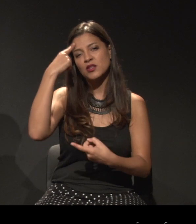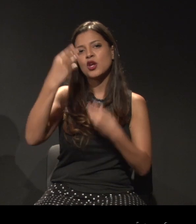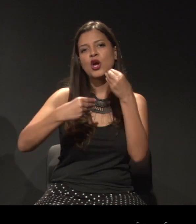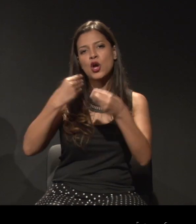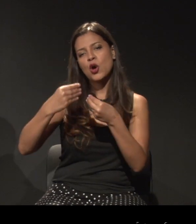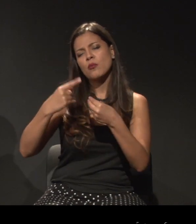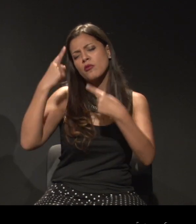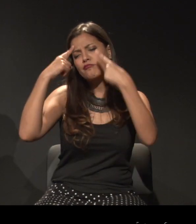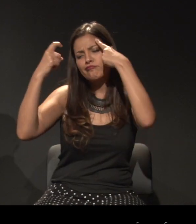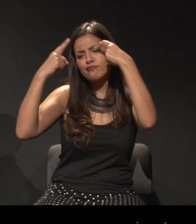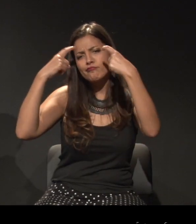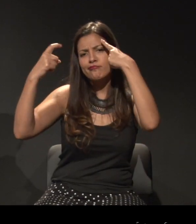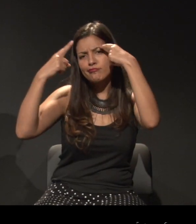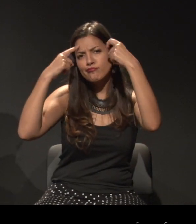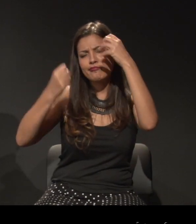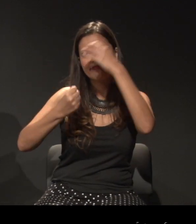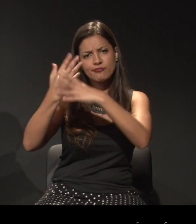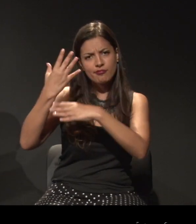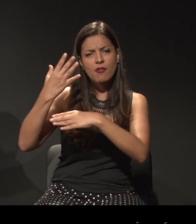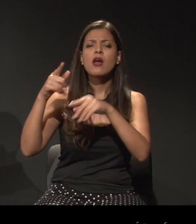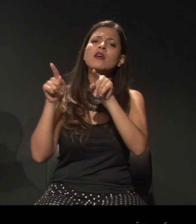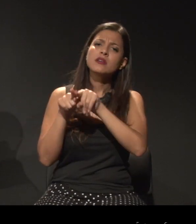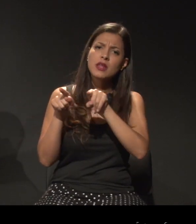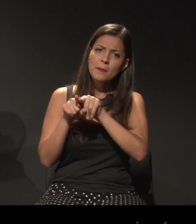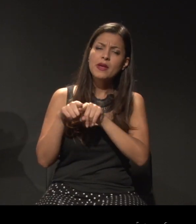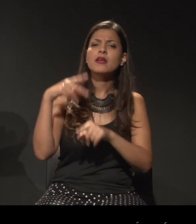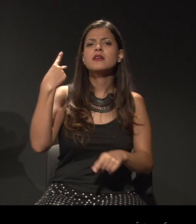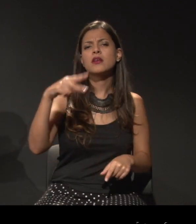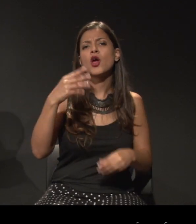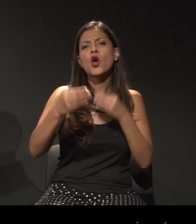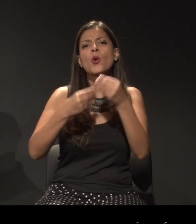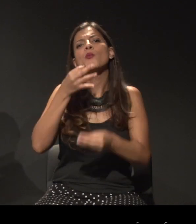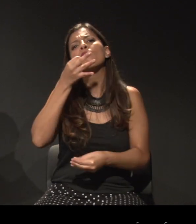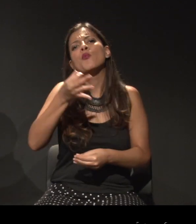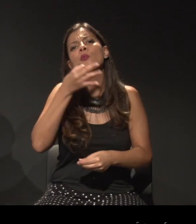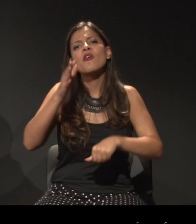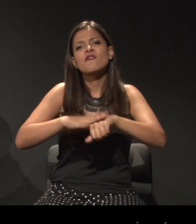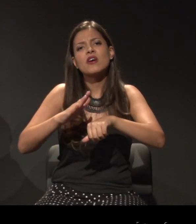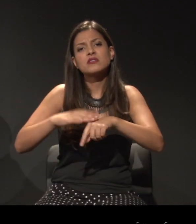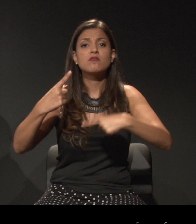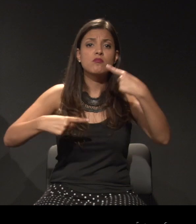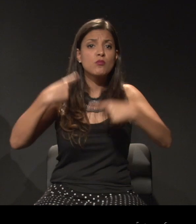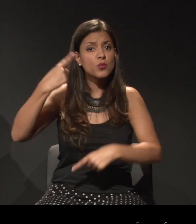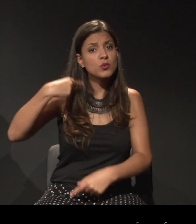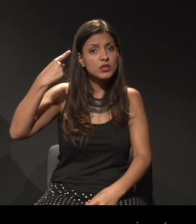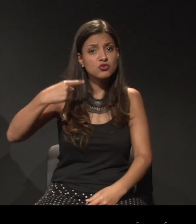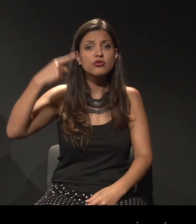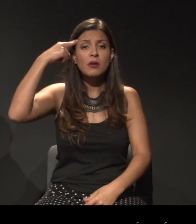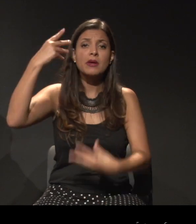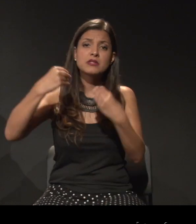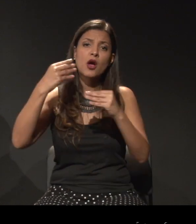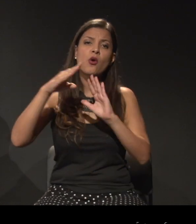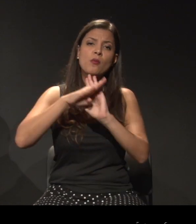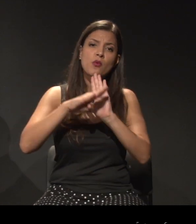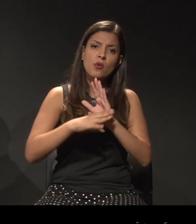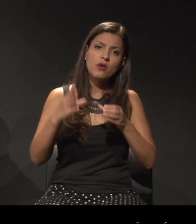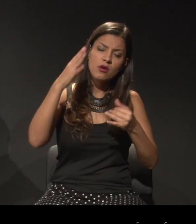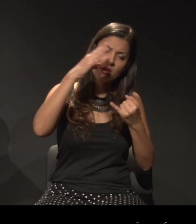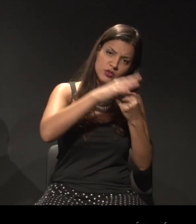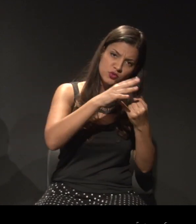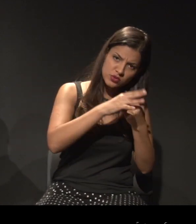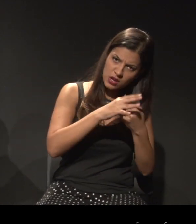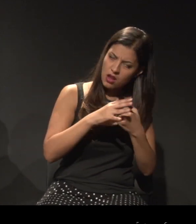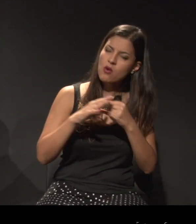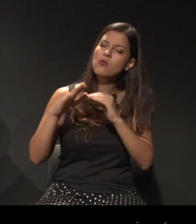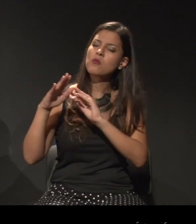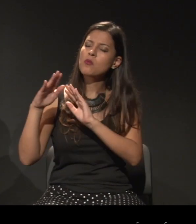criação, que é o que também você coloca, e também desse ponto de vista do fazer político e de pensar políticas institucionais, políticas